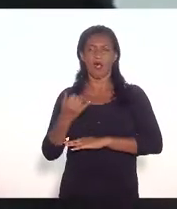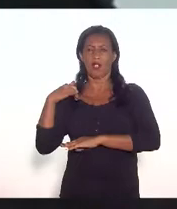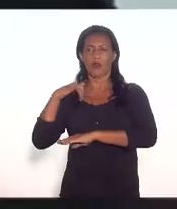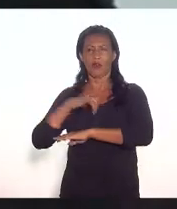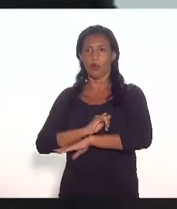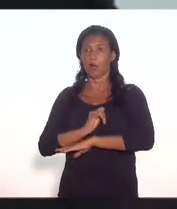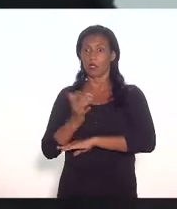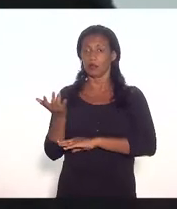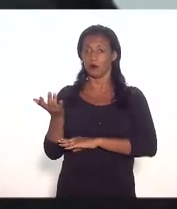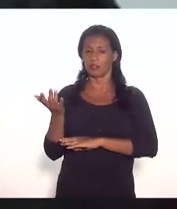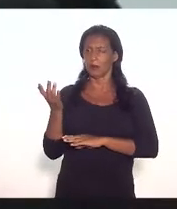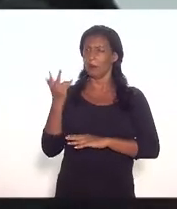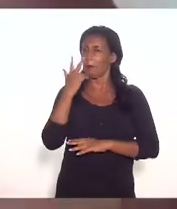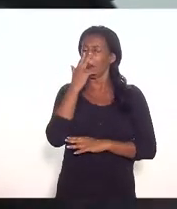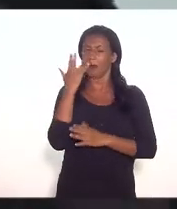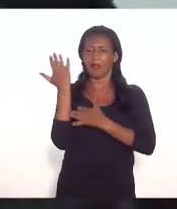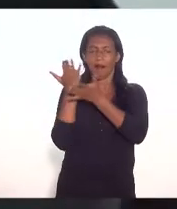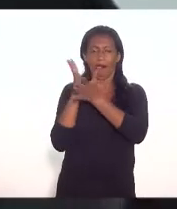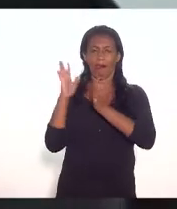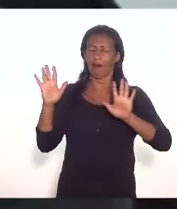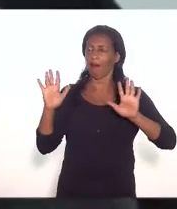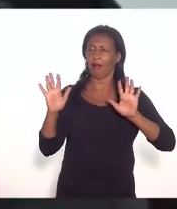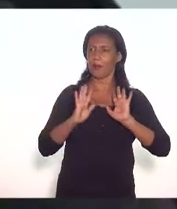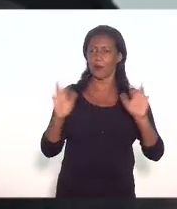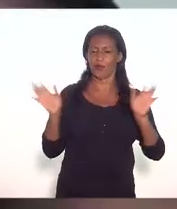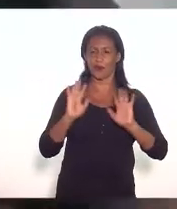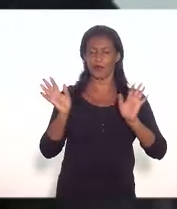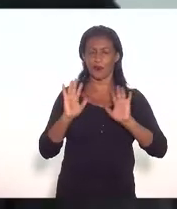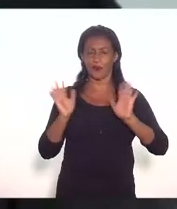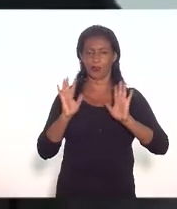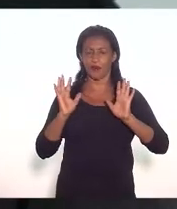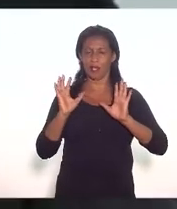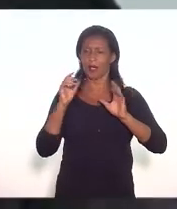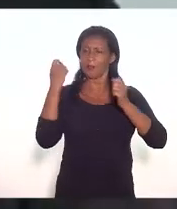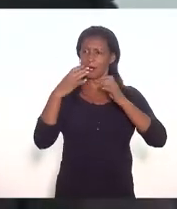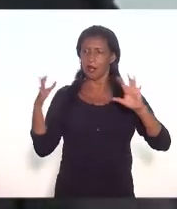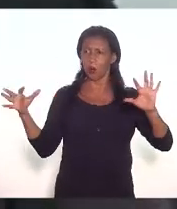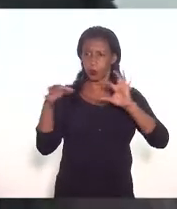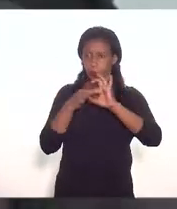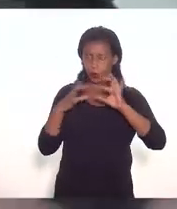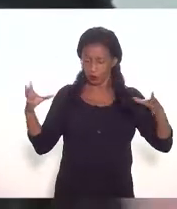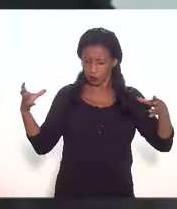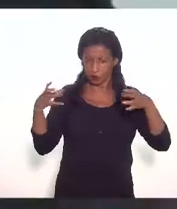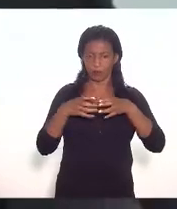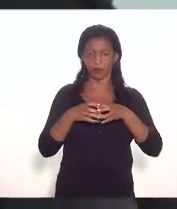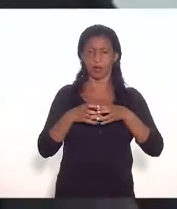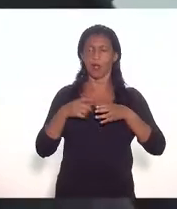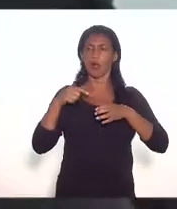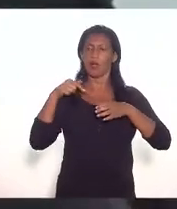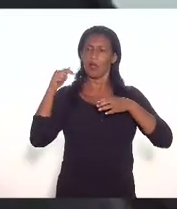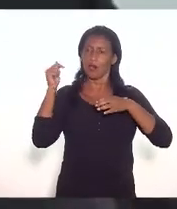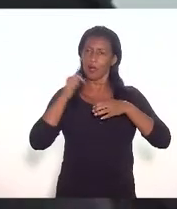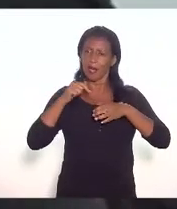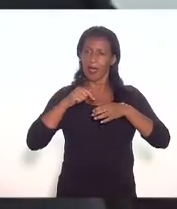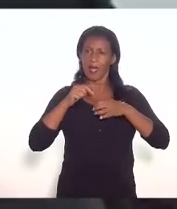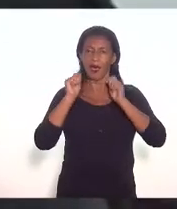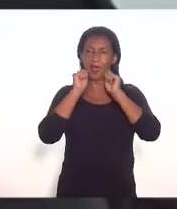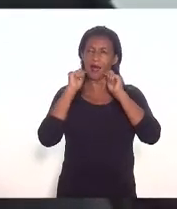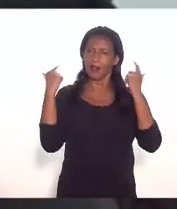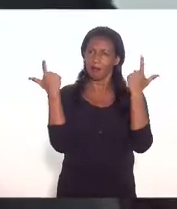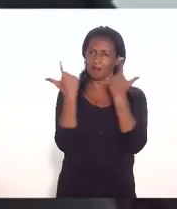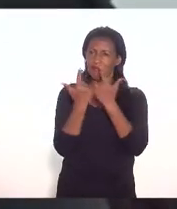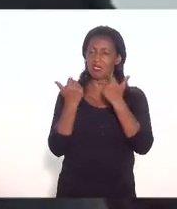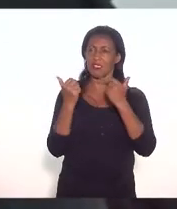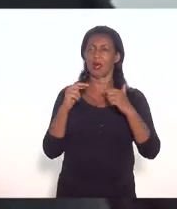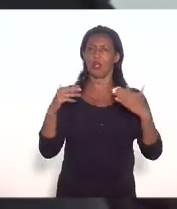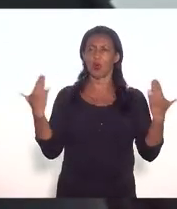e acabou praticamente um para Santiago e vai embora sem hub não vai então esse movimento que a Assembleia está propondo